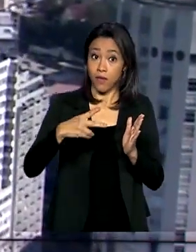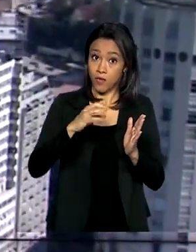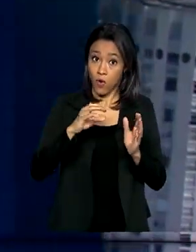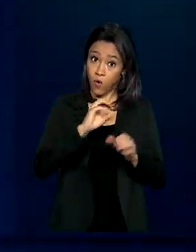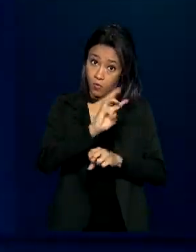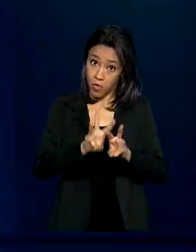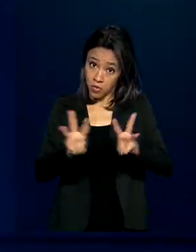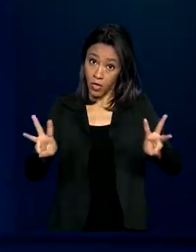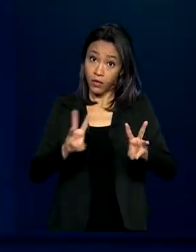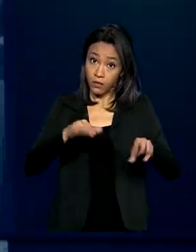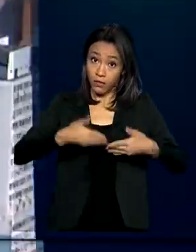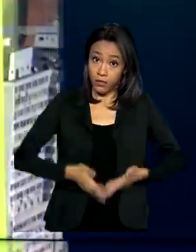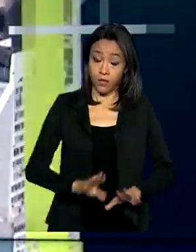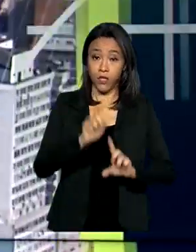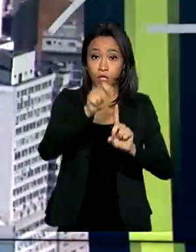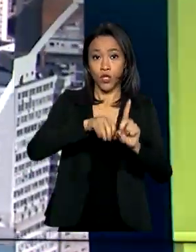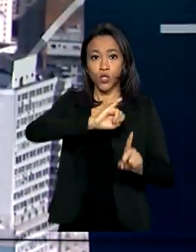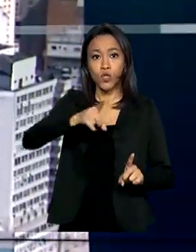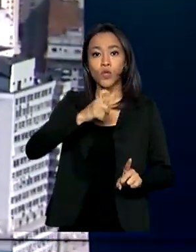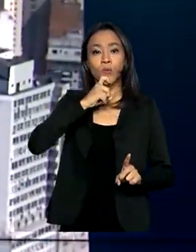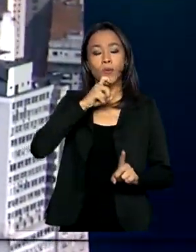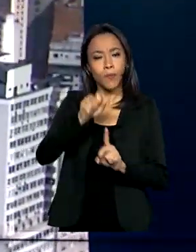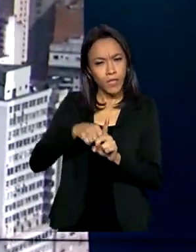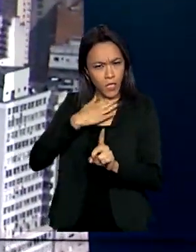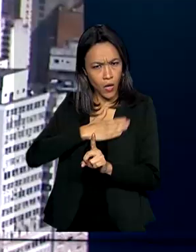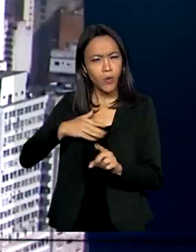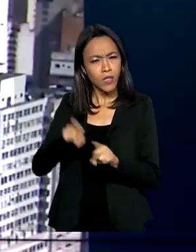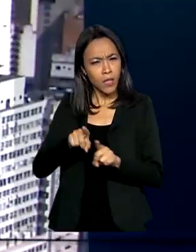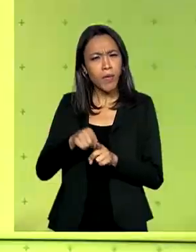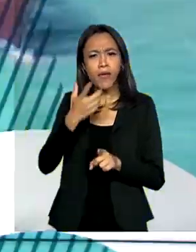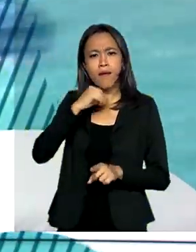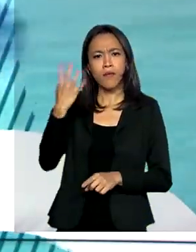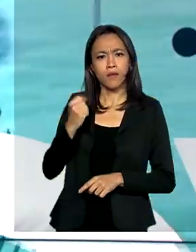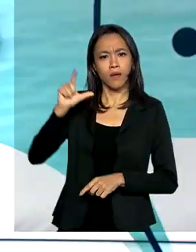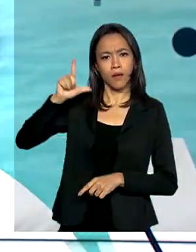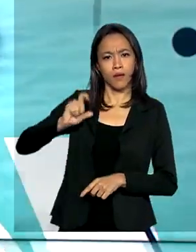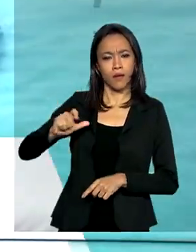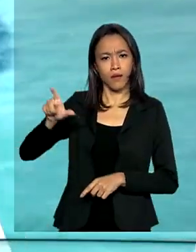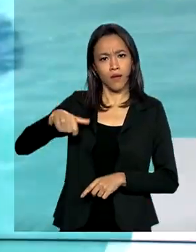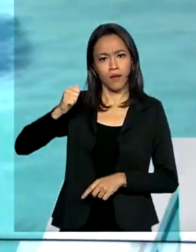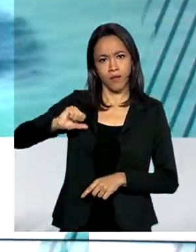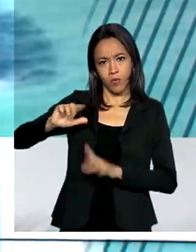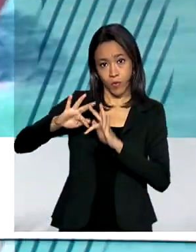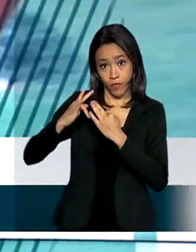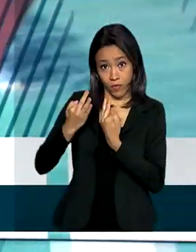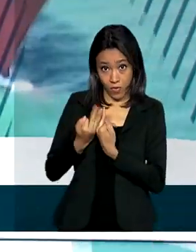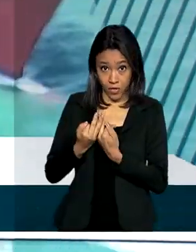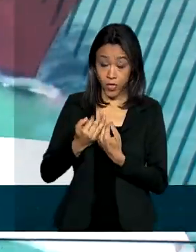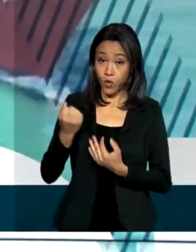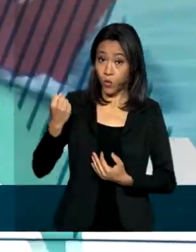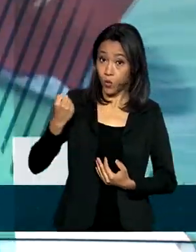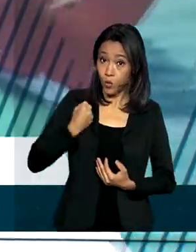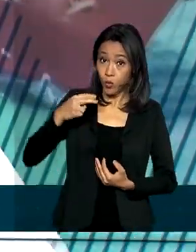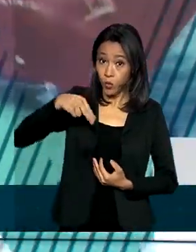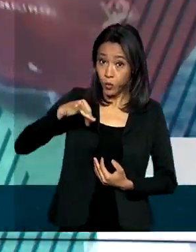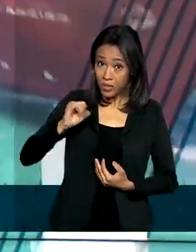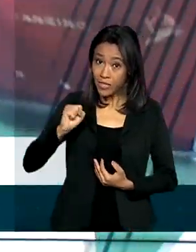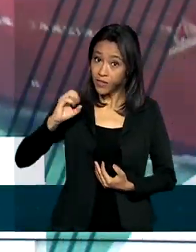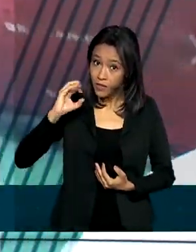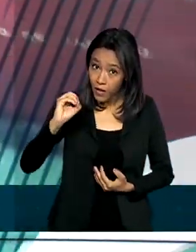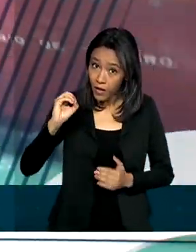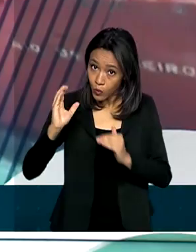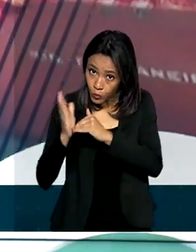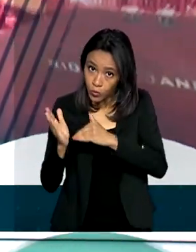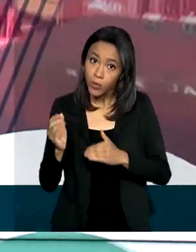agosto e os beneficiários do Bolsa Família com NIS final zero. Até agora, 50 milhões de pessoas já tiveram